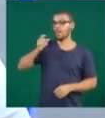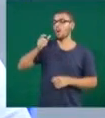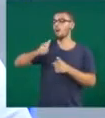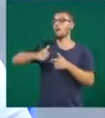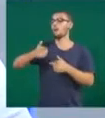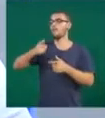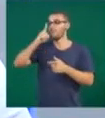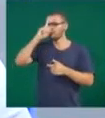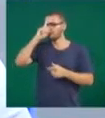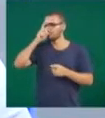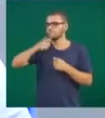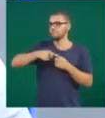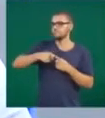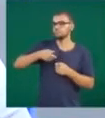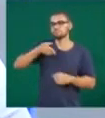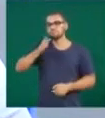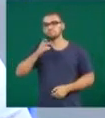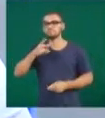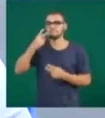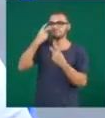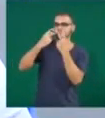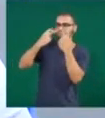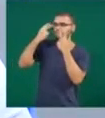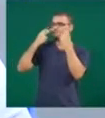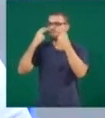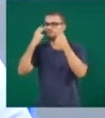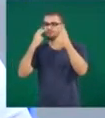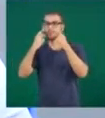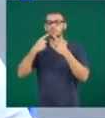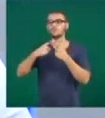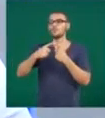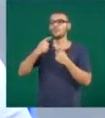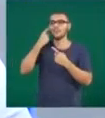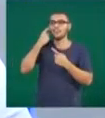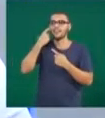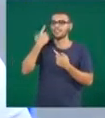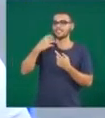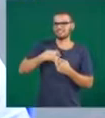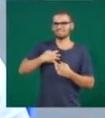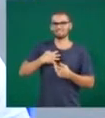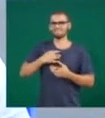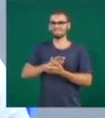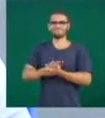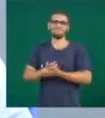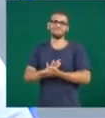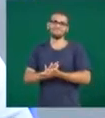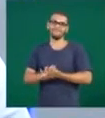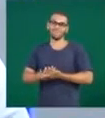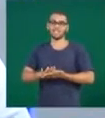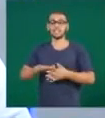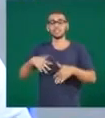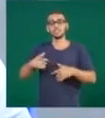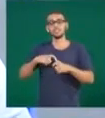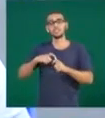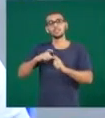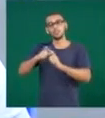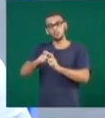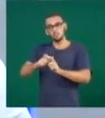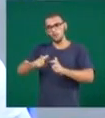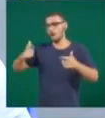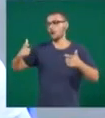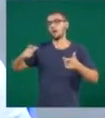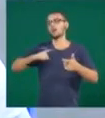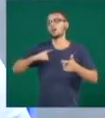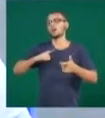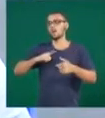para fazer exames de rotina. Afinal de contas, eles não estão sentindo nada. Então, uma parcela muito grande da população que tem